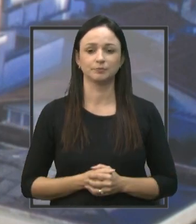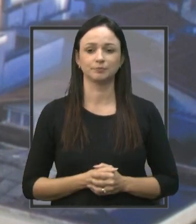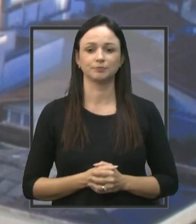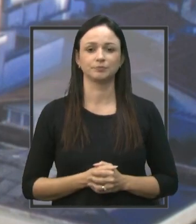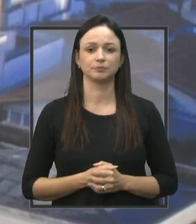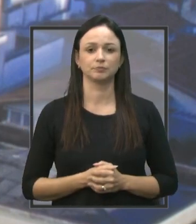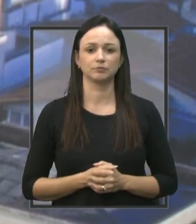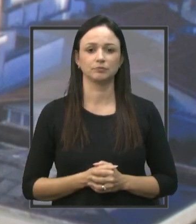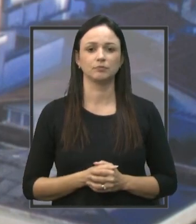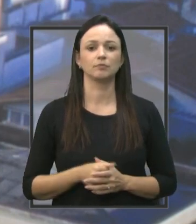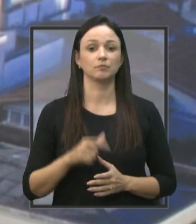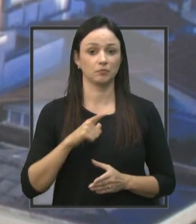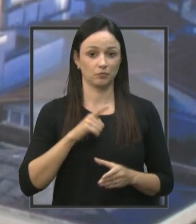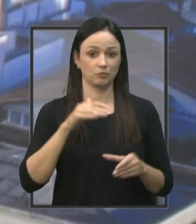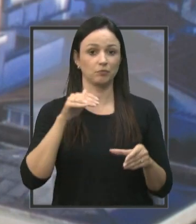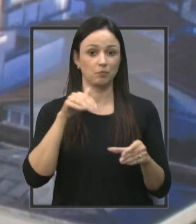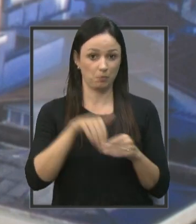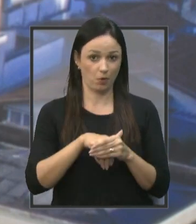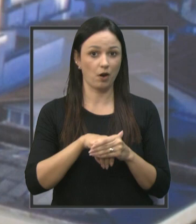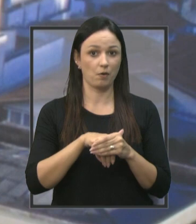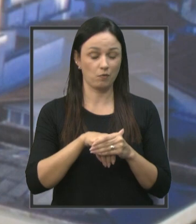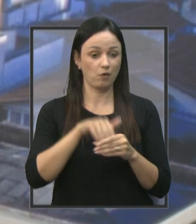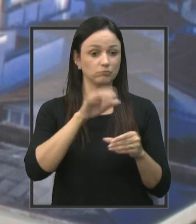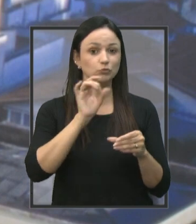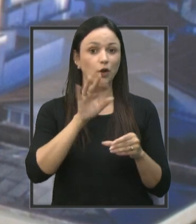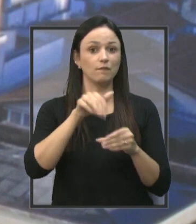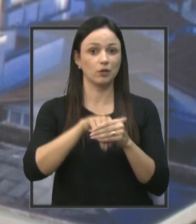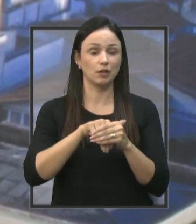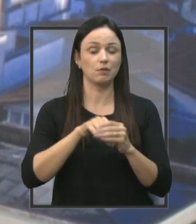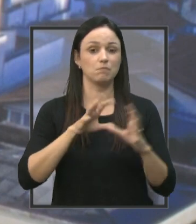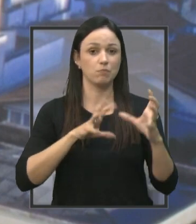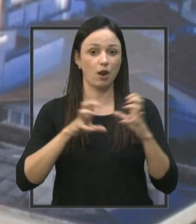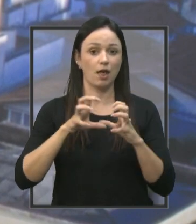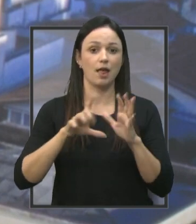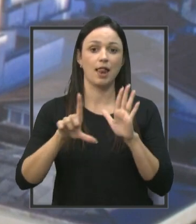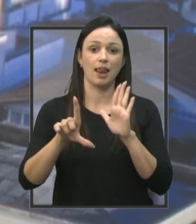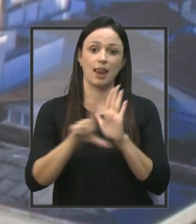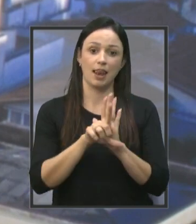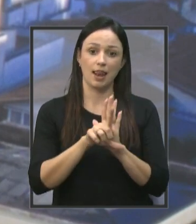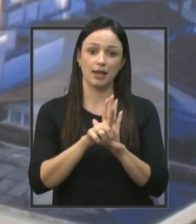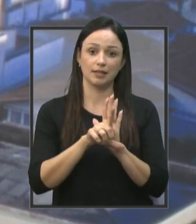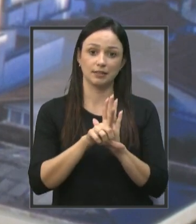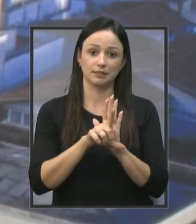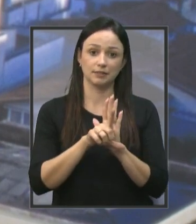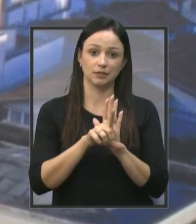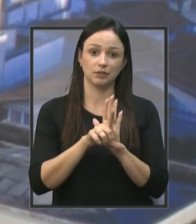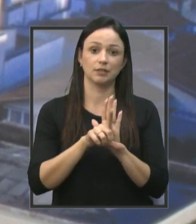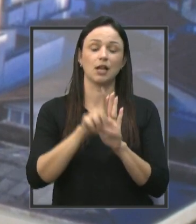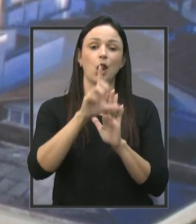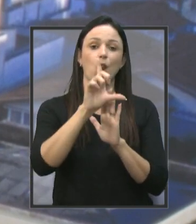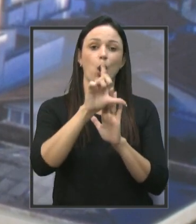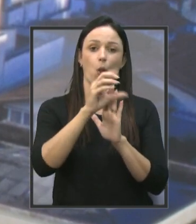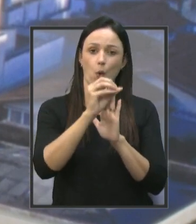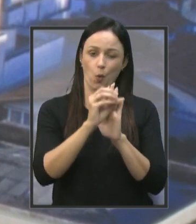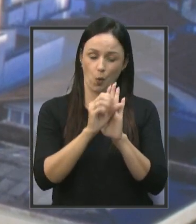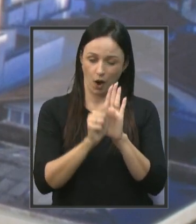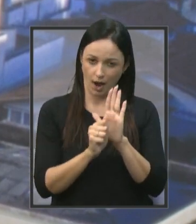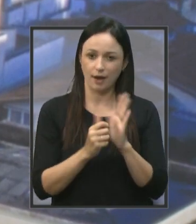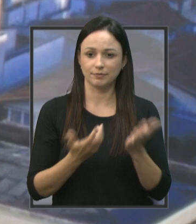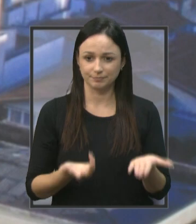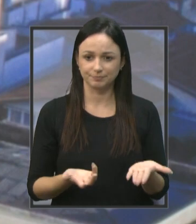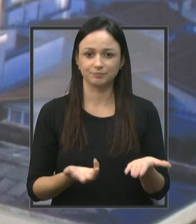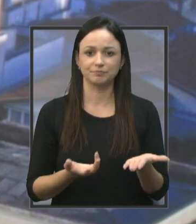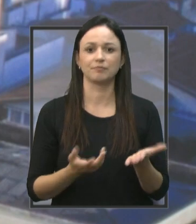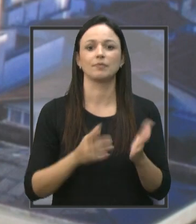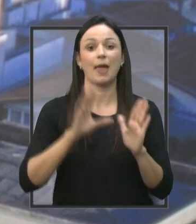foram votações polêmicas. Como é o caso da lei da LOA, as